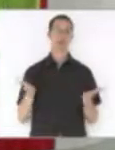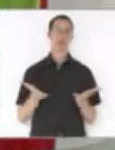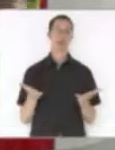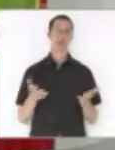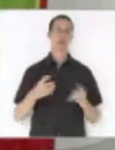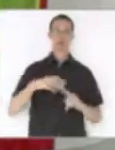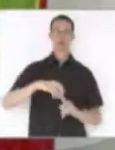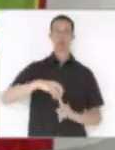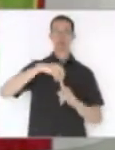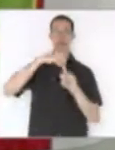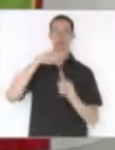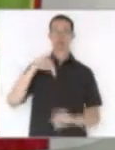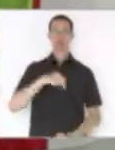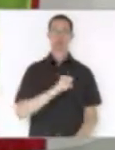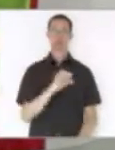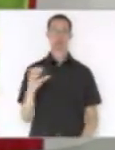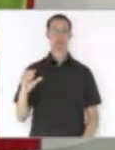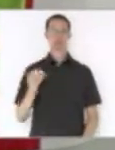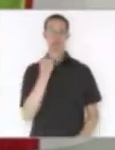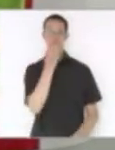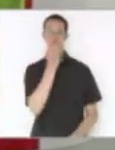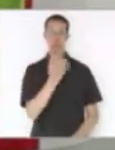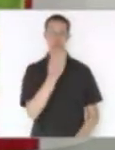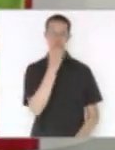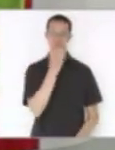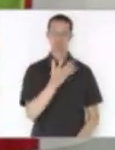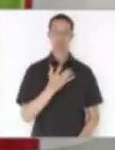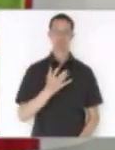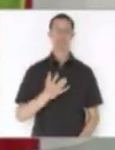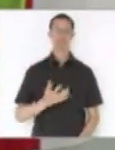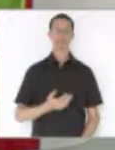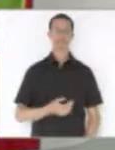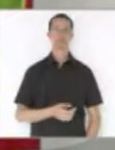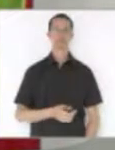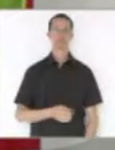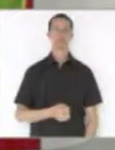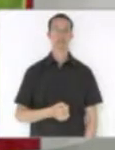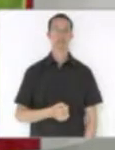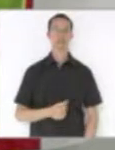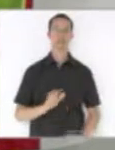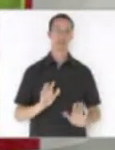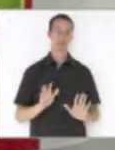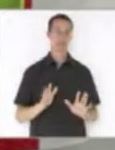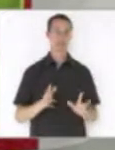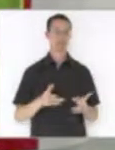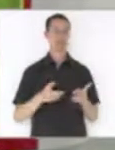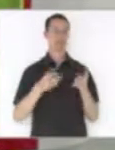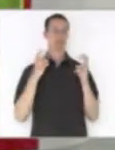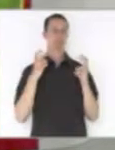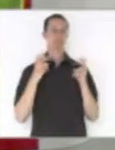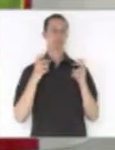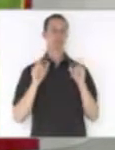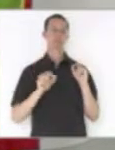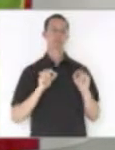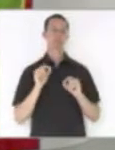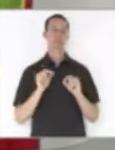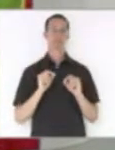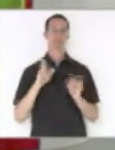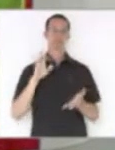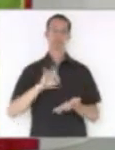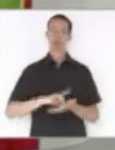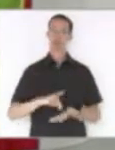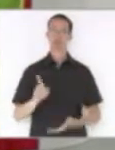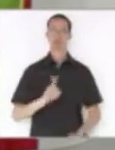está bem, está bem, está bem, você percebe que isso não é